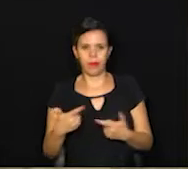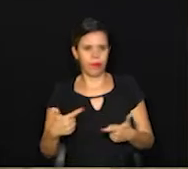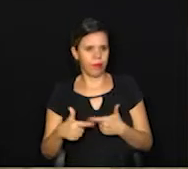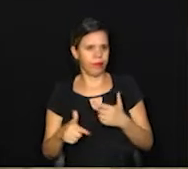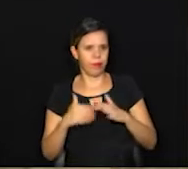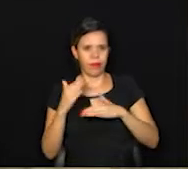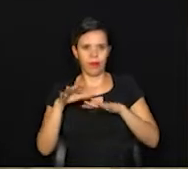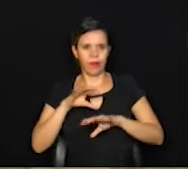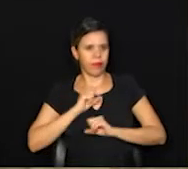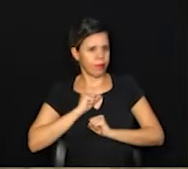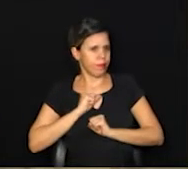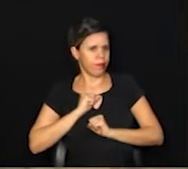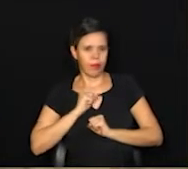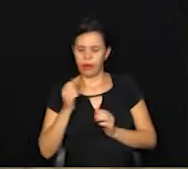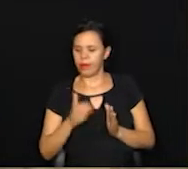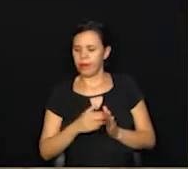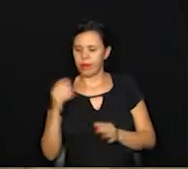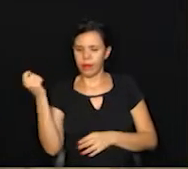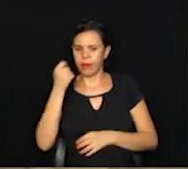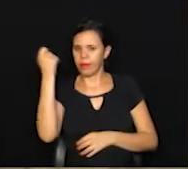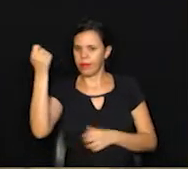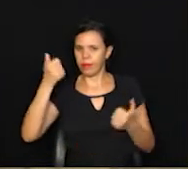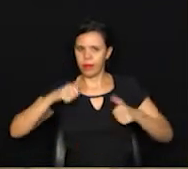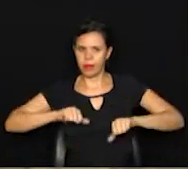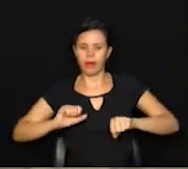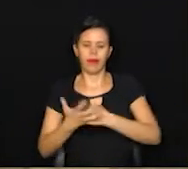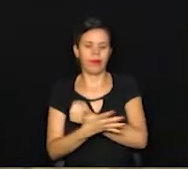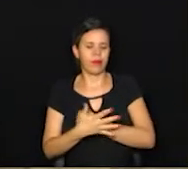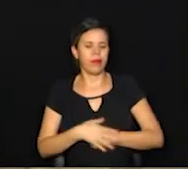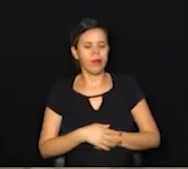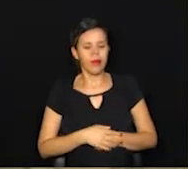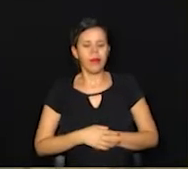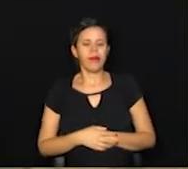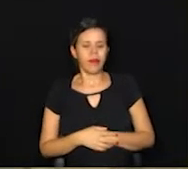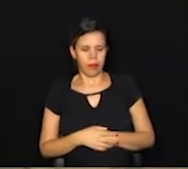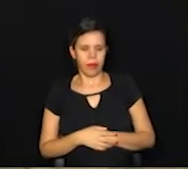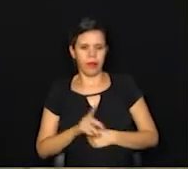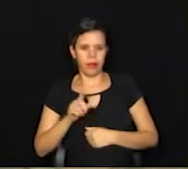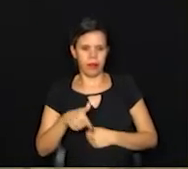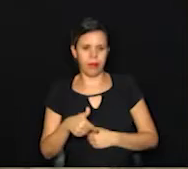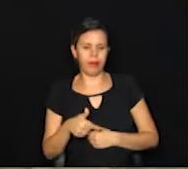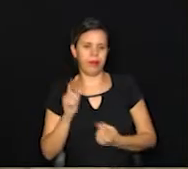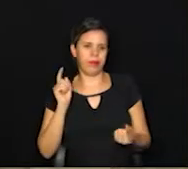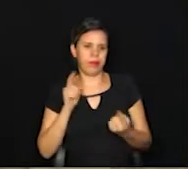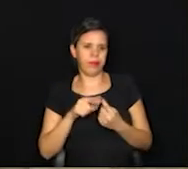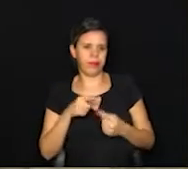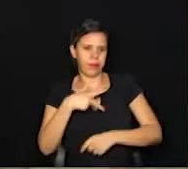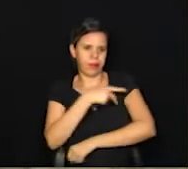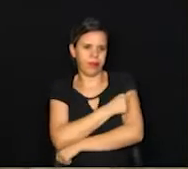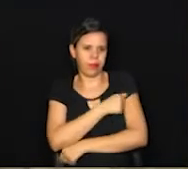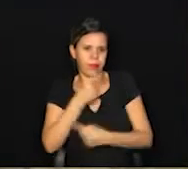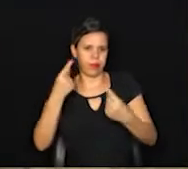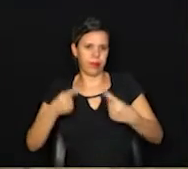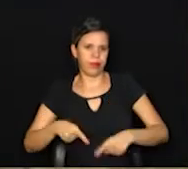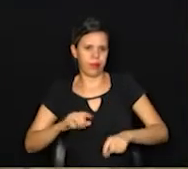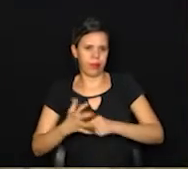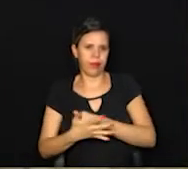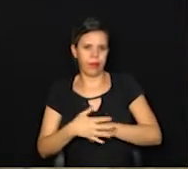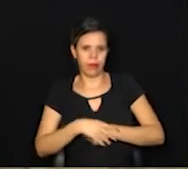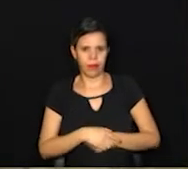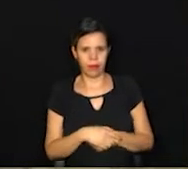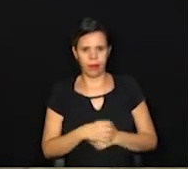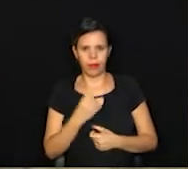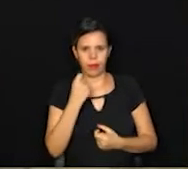desenvolver a fase mais grave da Covid-19, que é este o intuito da vacina contra a Covid-19.